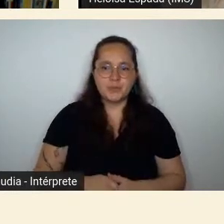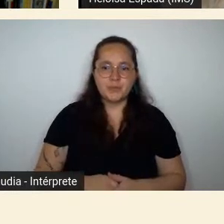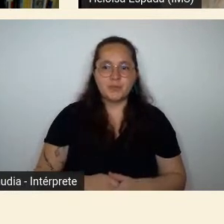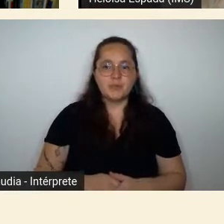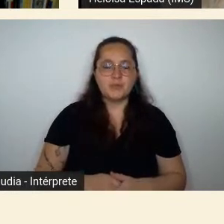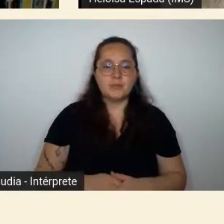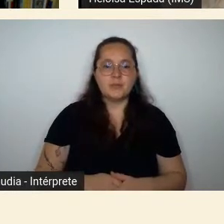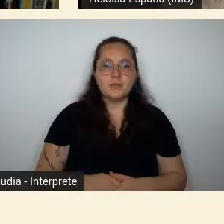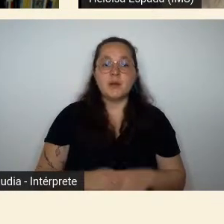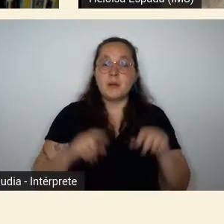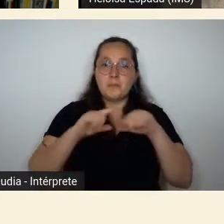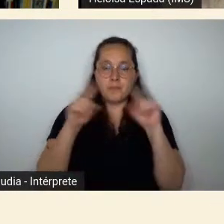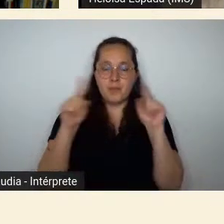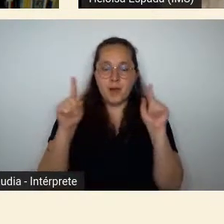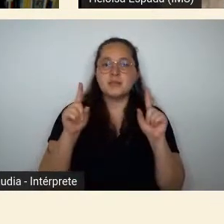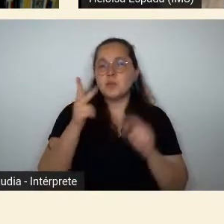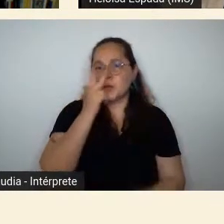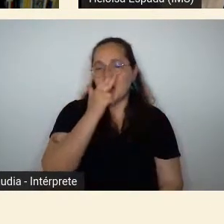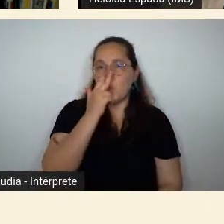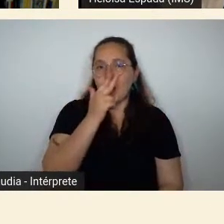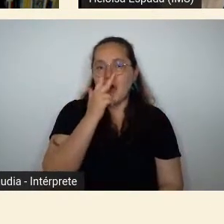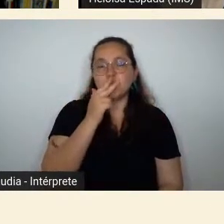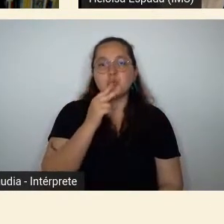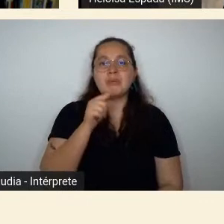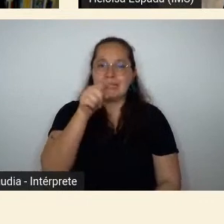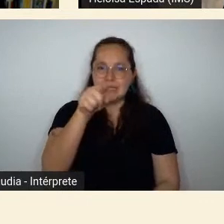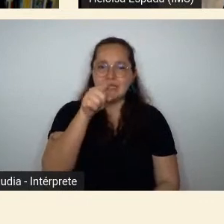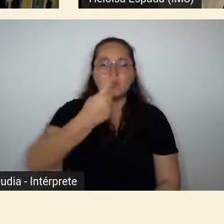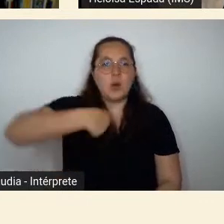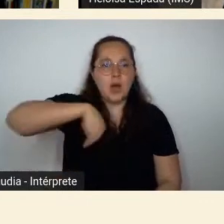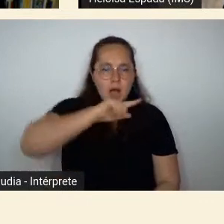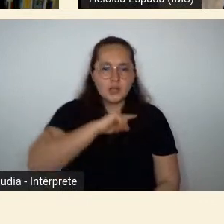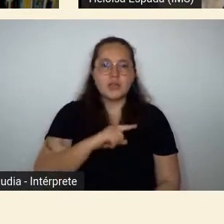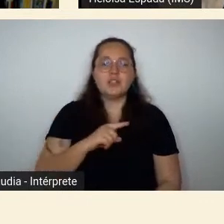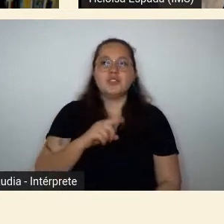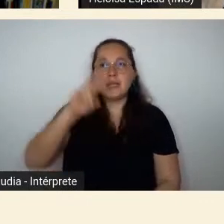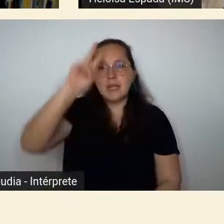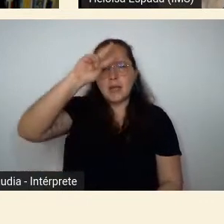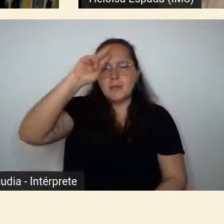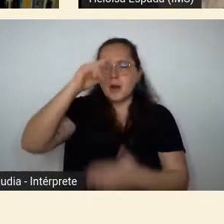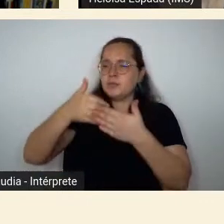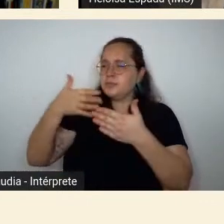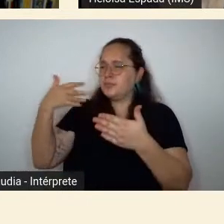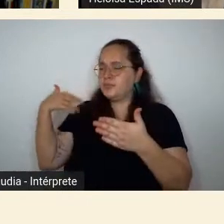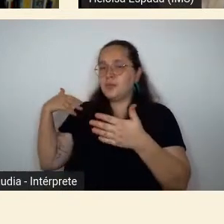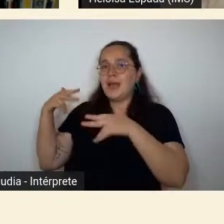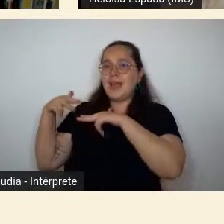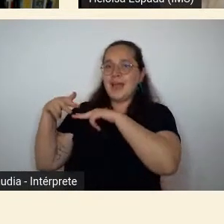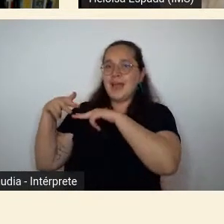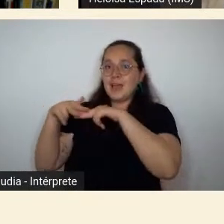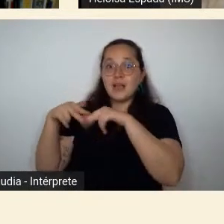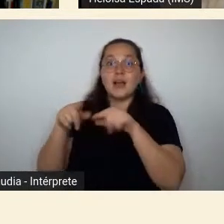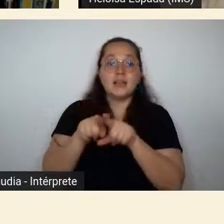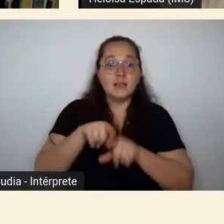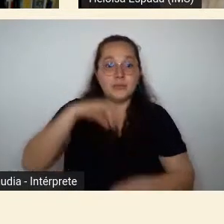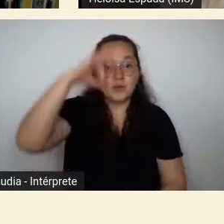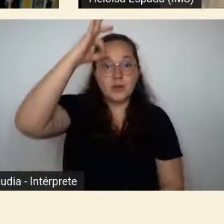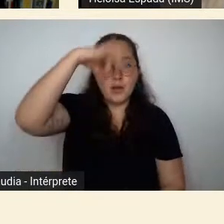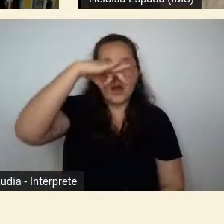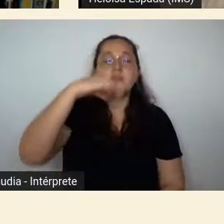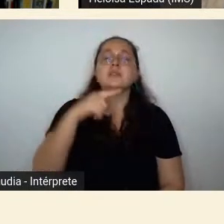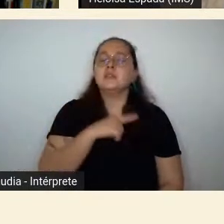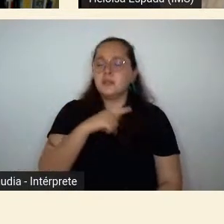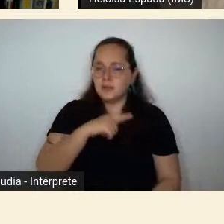re digamos assim revisão do Mário dentro do Modernismo como o autor negro brasileiro tem paralelos com a revisão